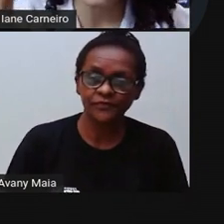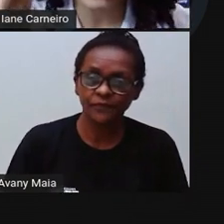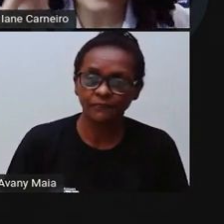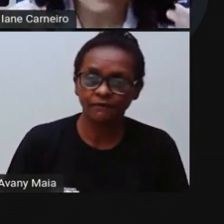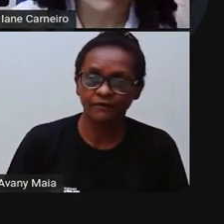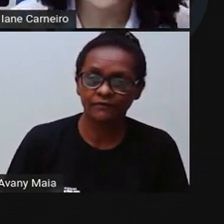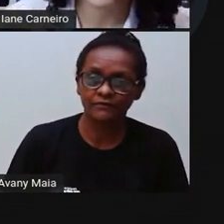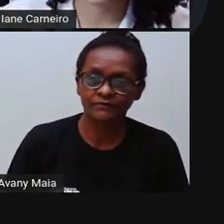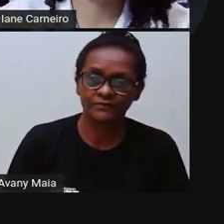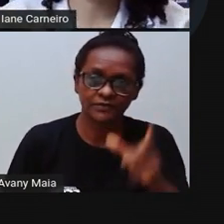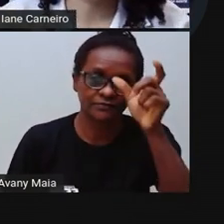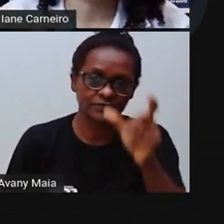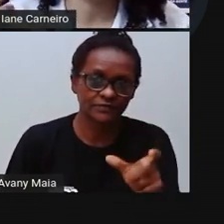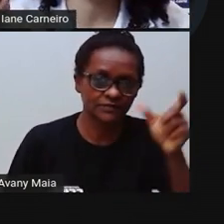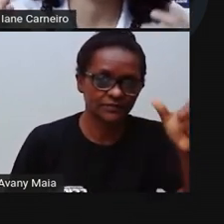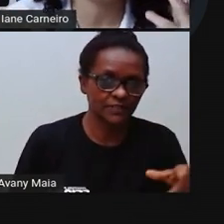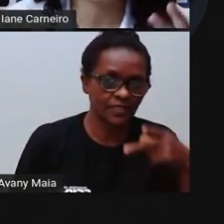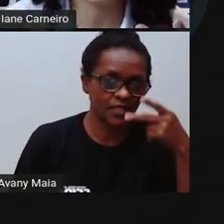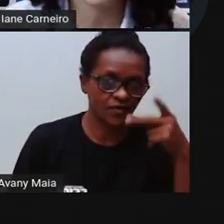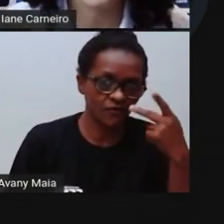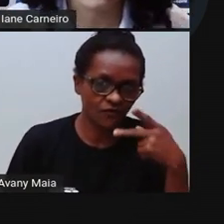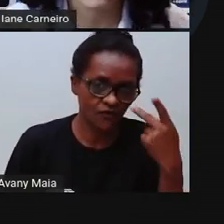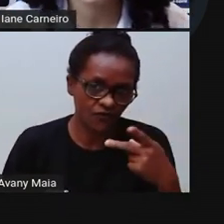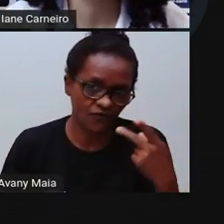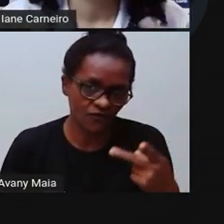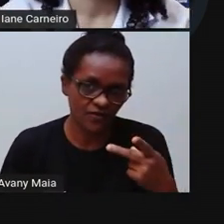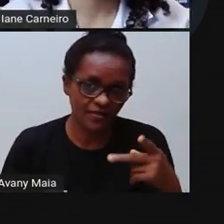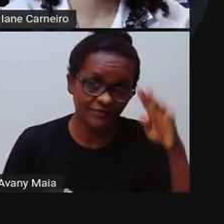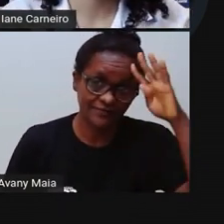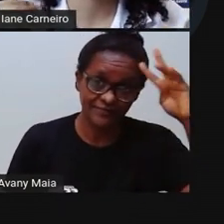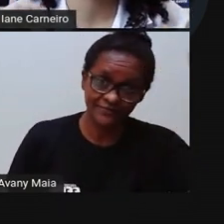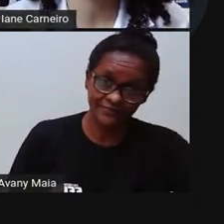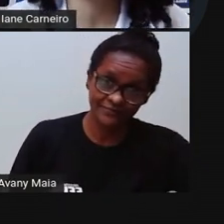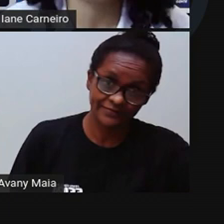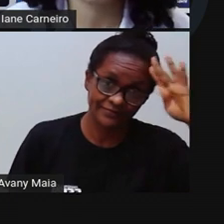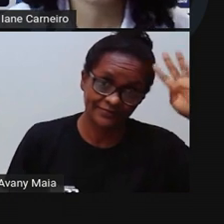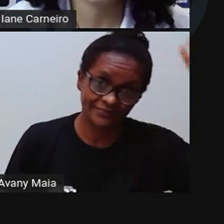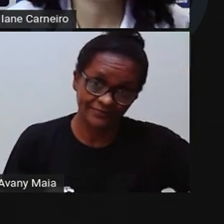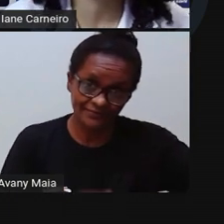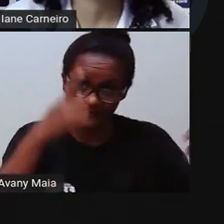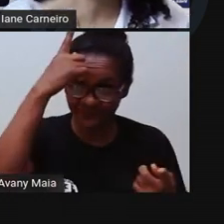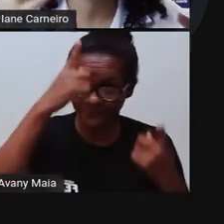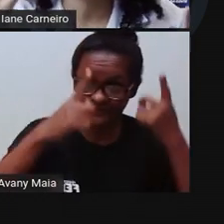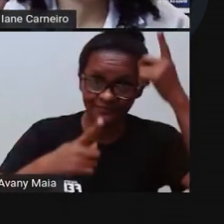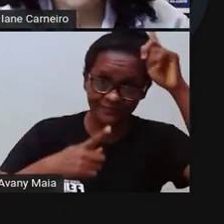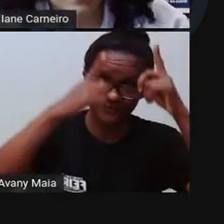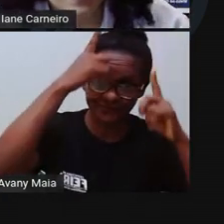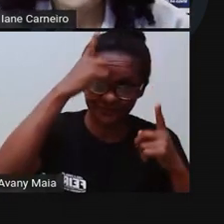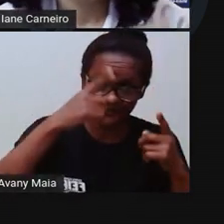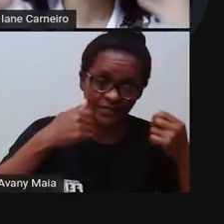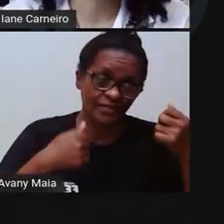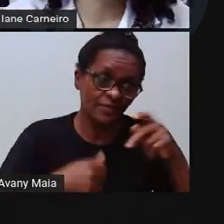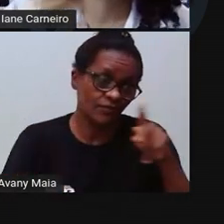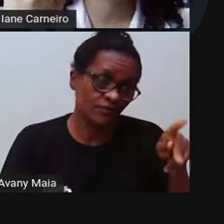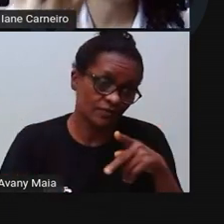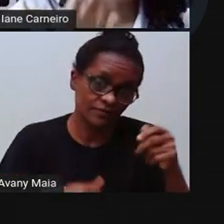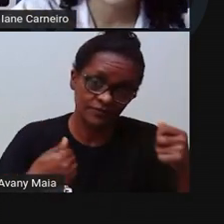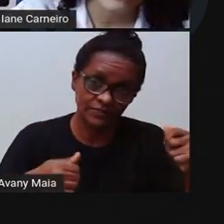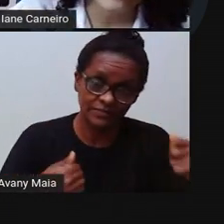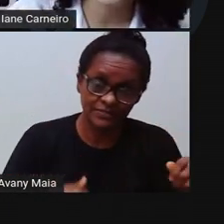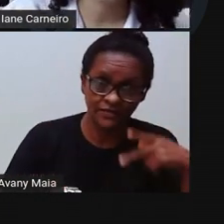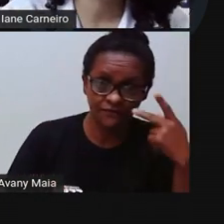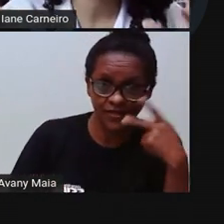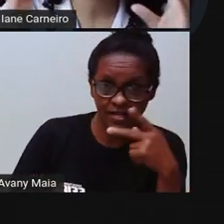precisam usar aí a imaginação, a criatividade de vocês, né? Para vocês entenderem. Porque a prova é precisar falar o nome dos